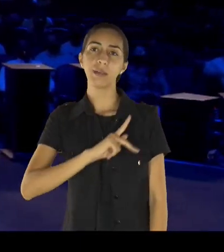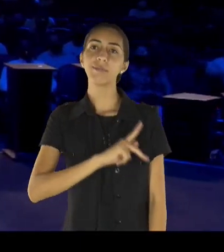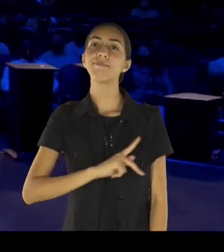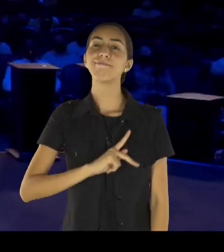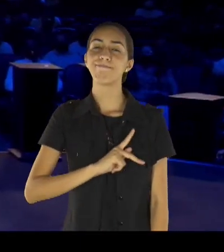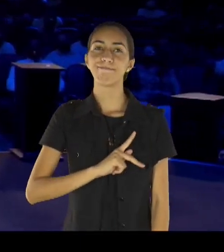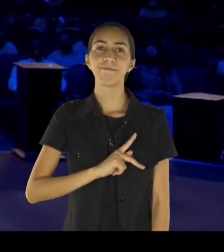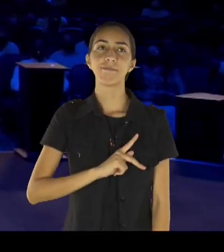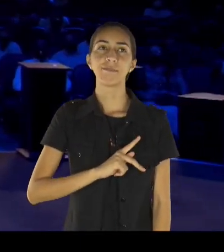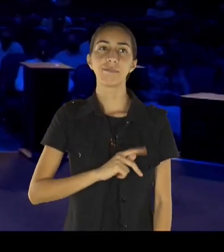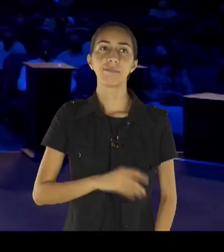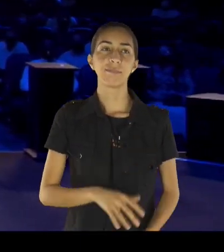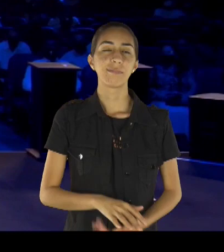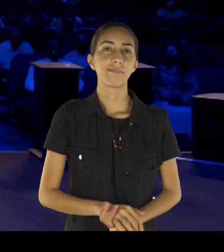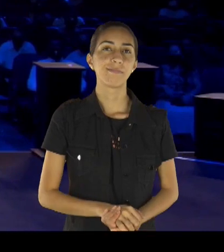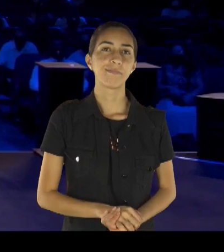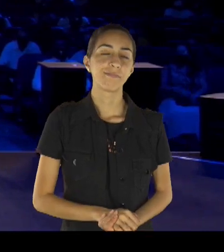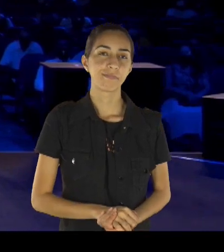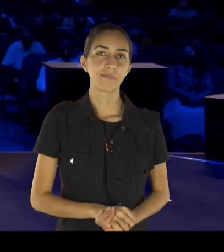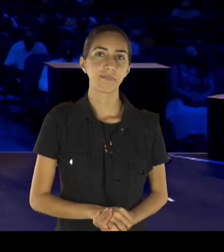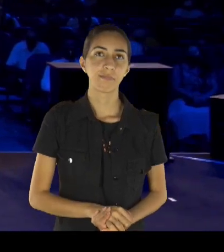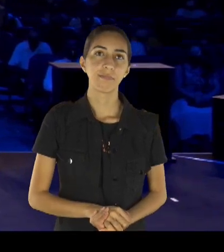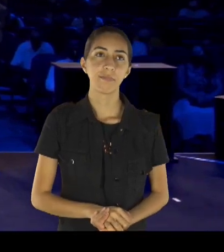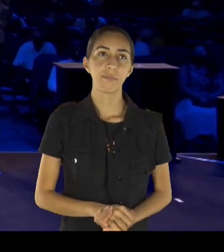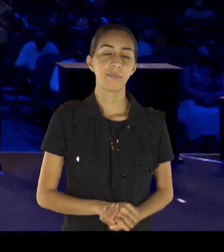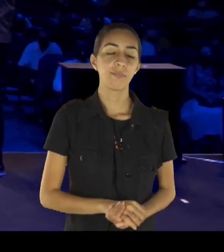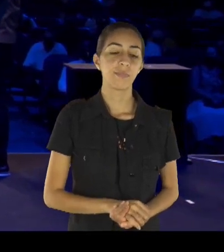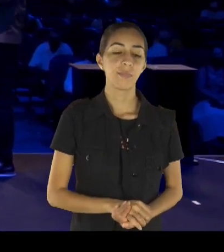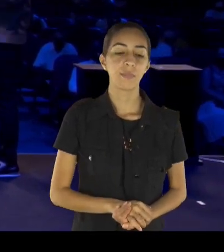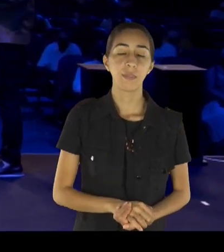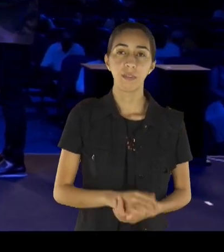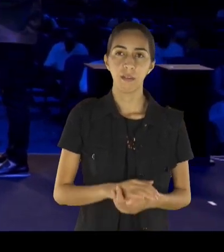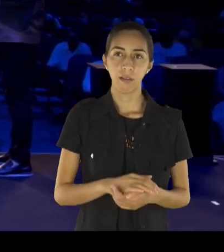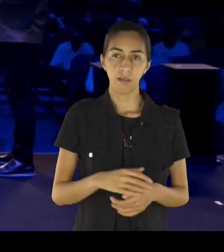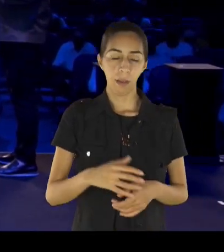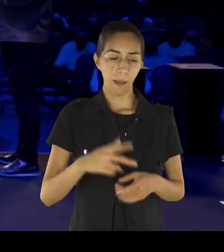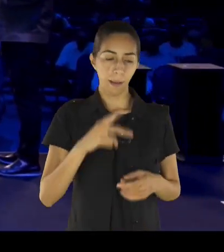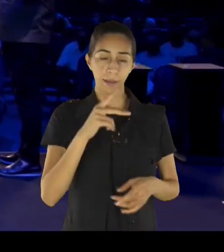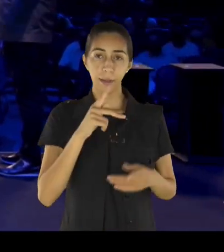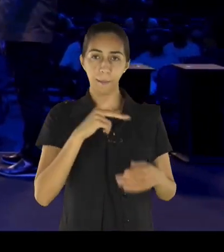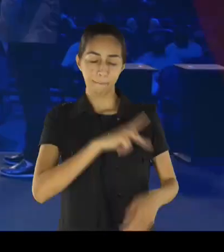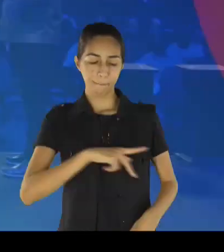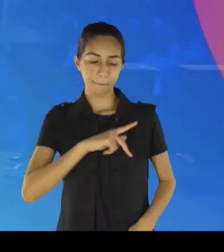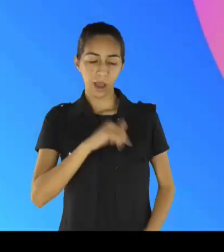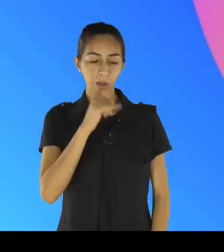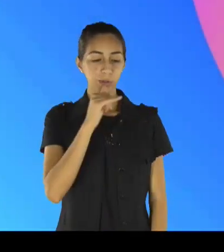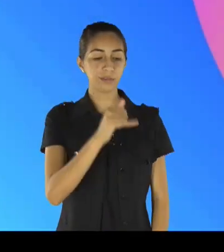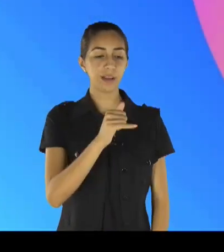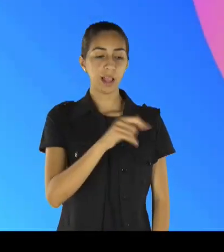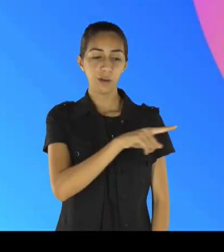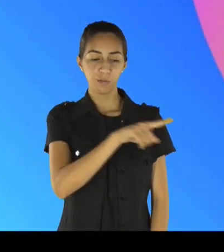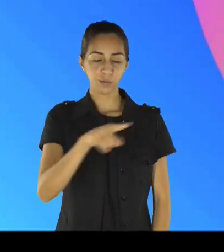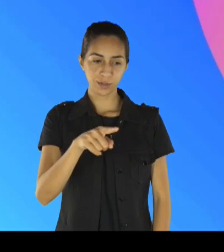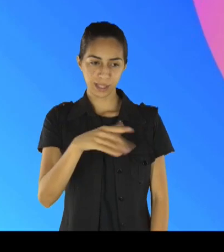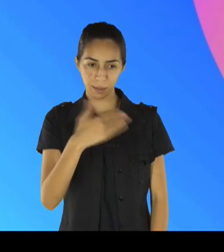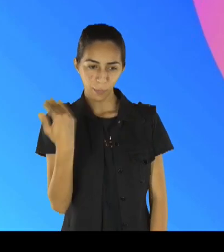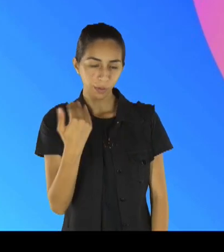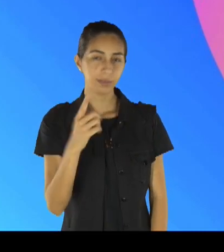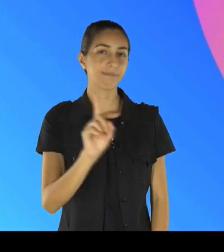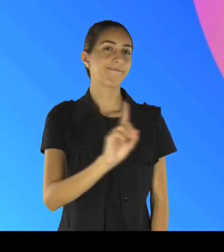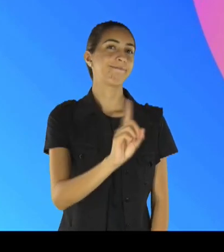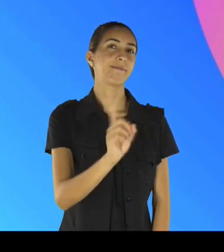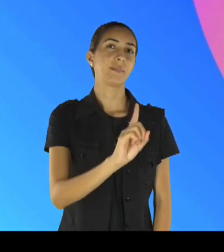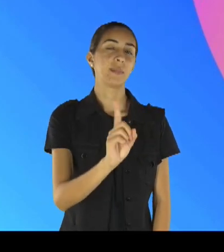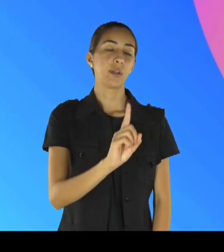se espatifar tudo, mas ninguém de nós vai morrer, porque esta mesma noite, o anjo de Deus, de quem eu